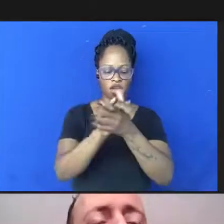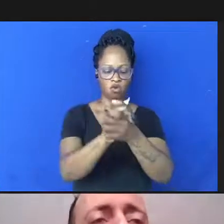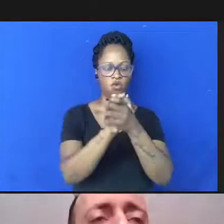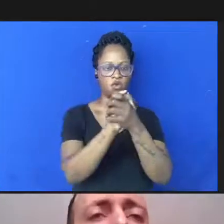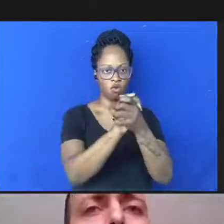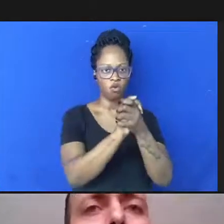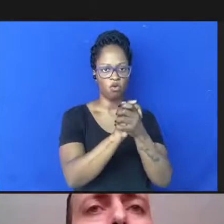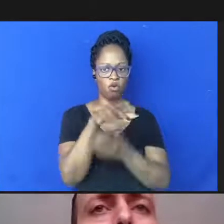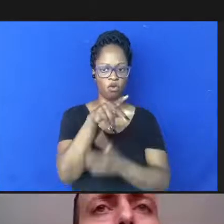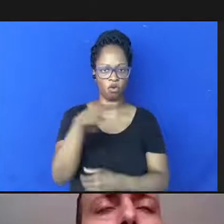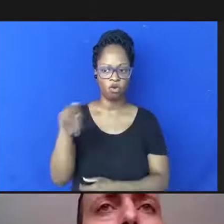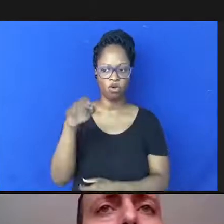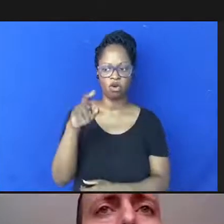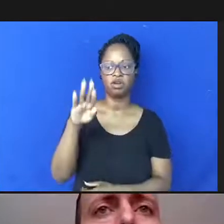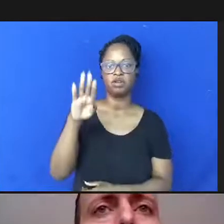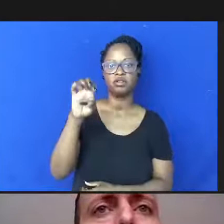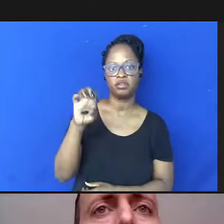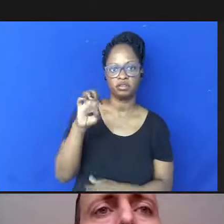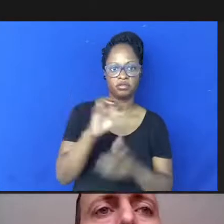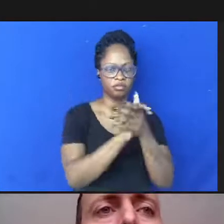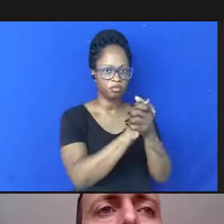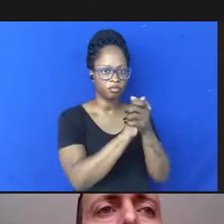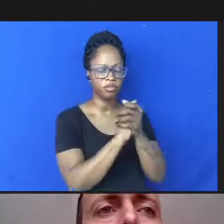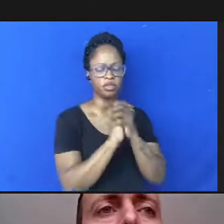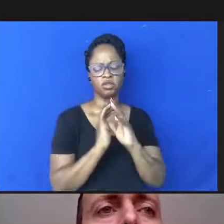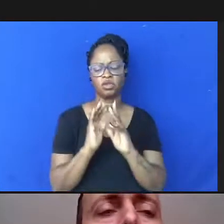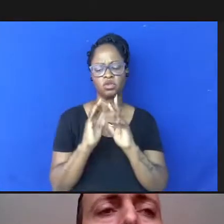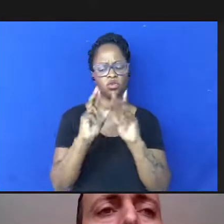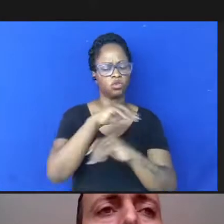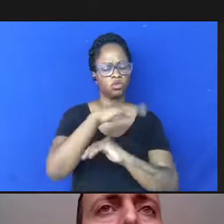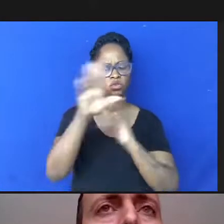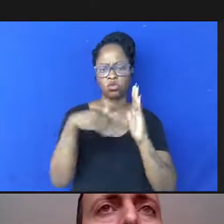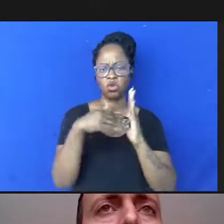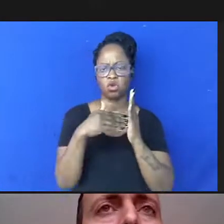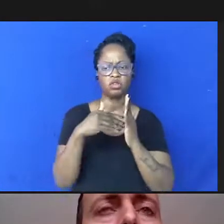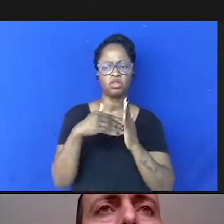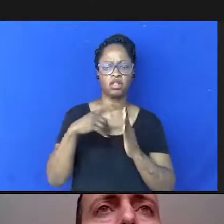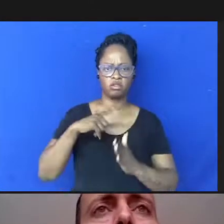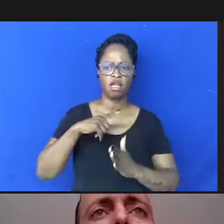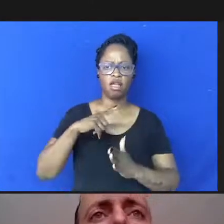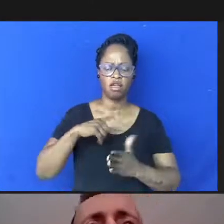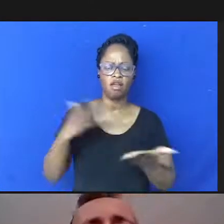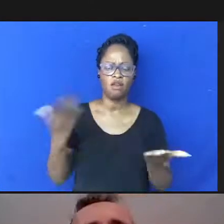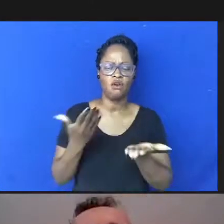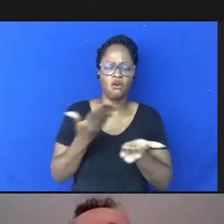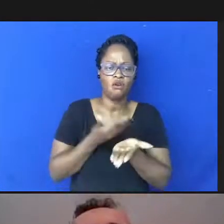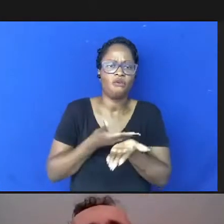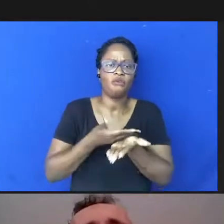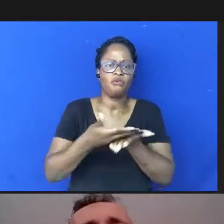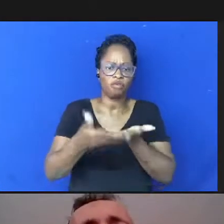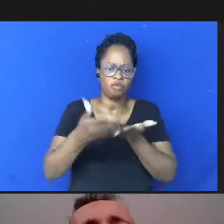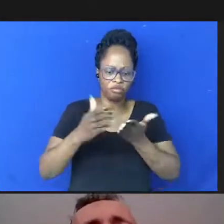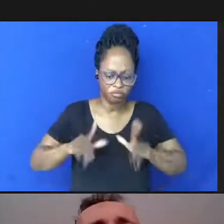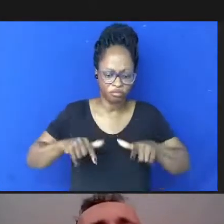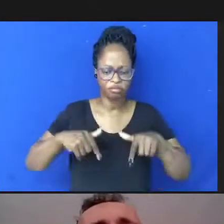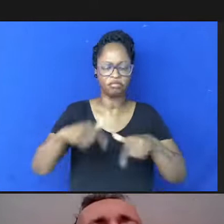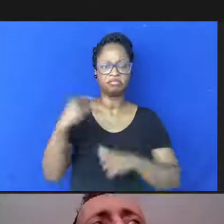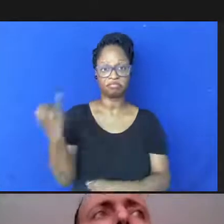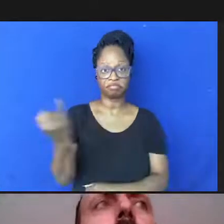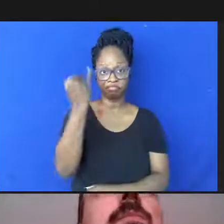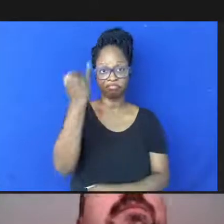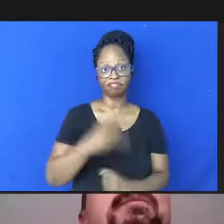professora Cristiane cumprimento todas as autoridades que deram início a essa atividade tão importante